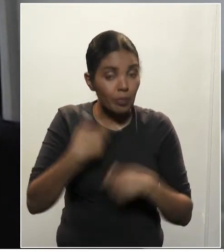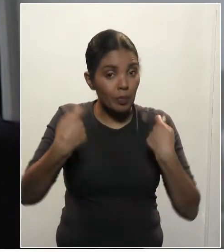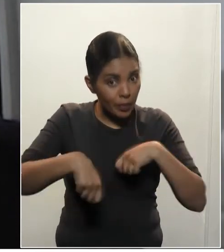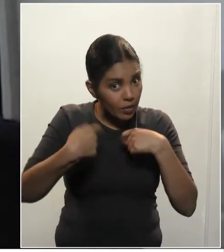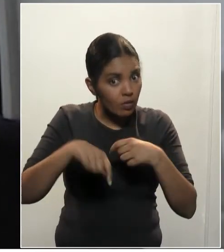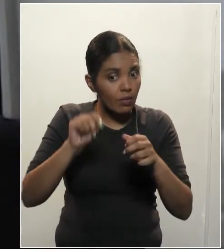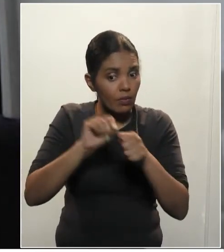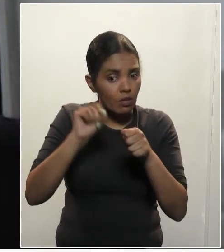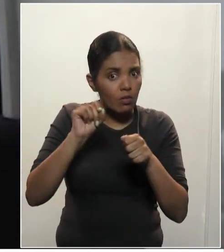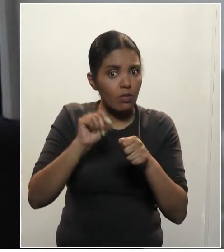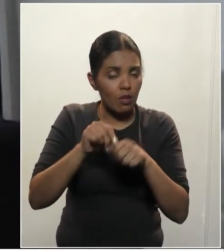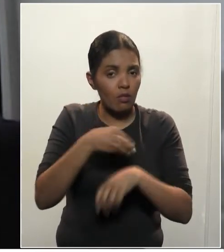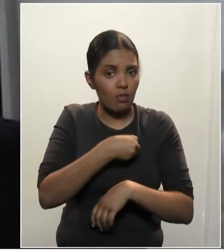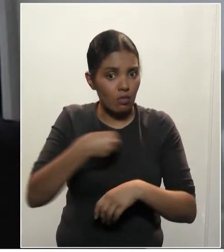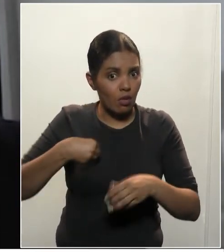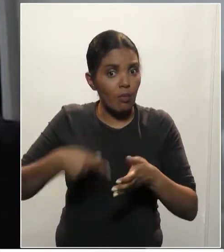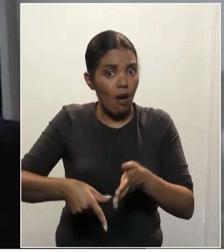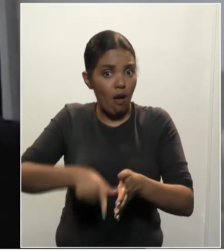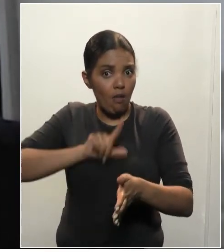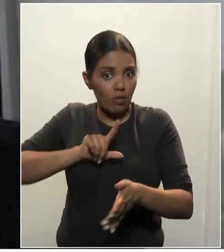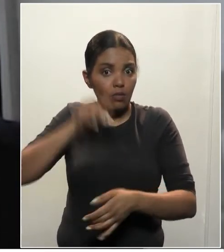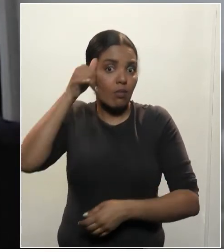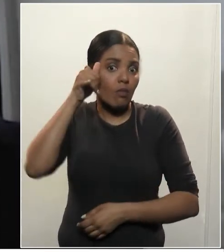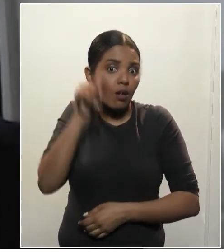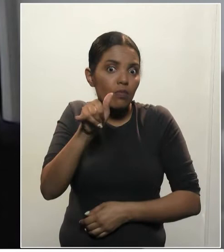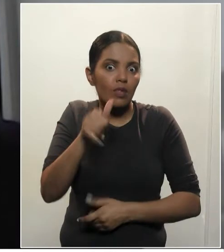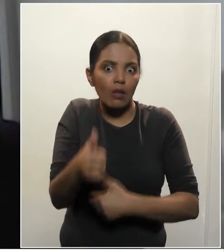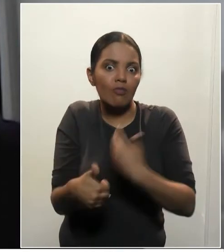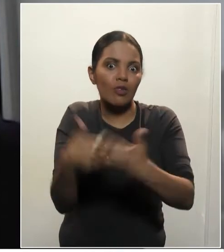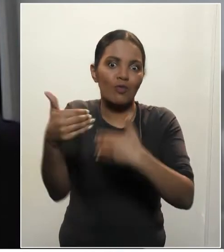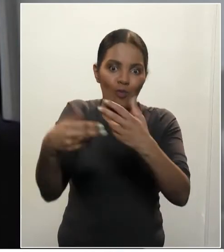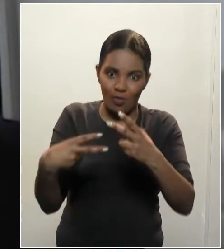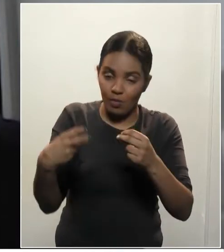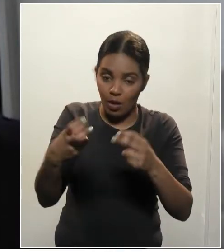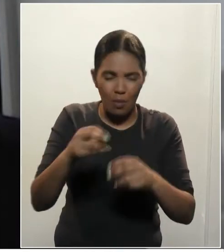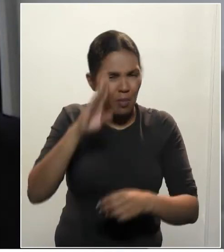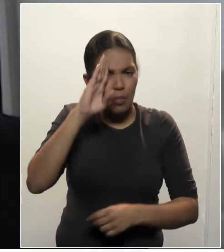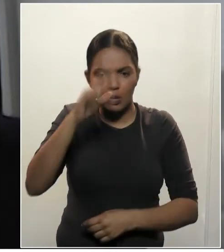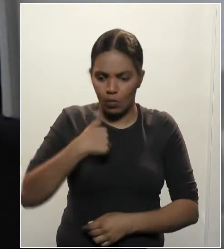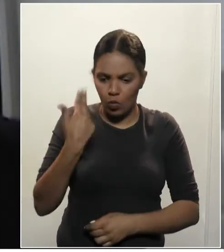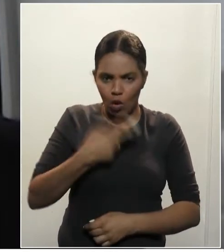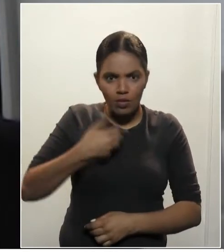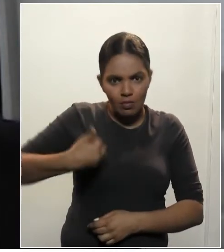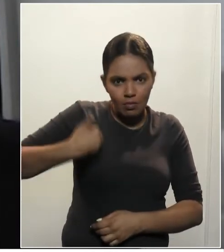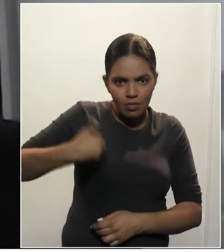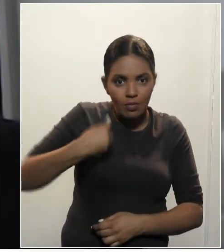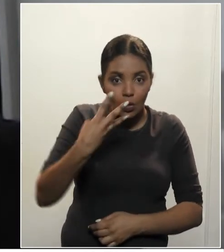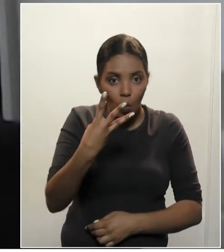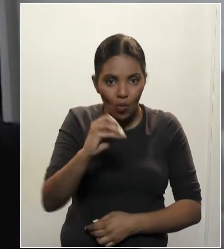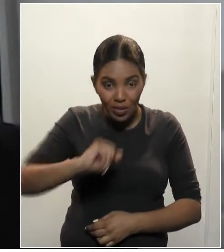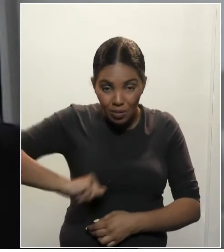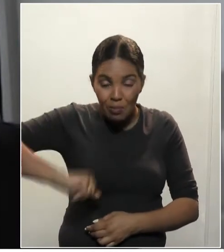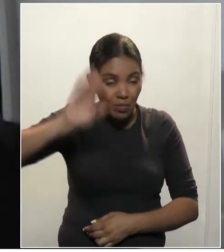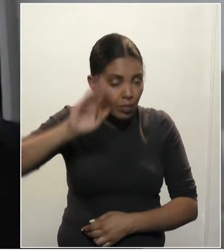maiores, né? Principalmente nós, que estamos acima dos 40 anos, aí é muito importante nessa